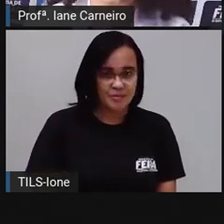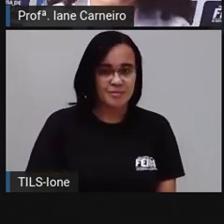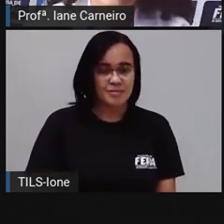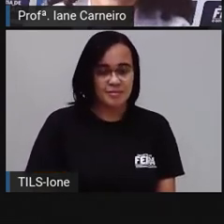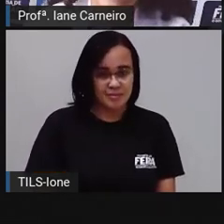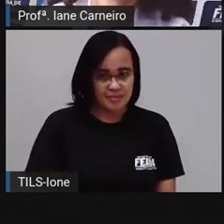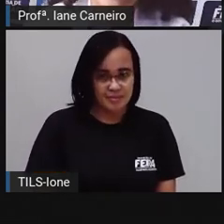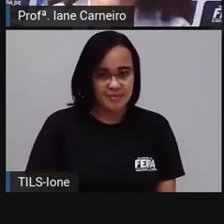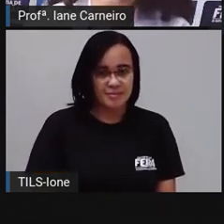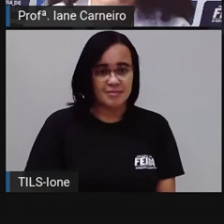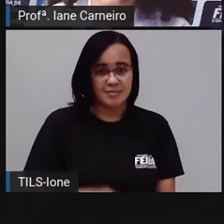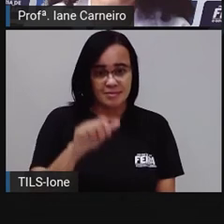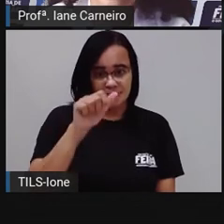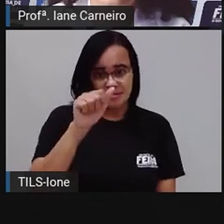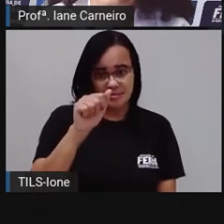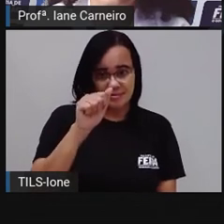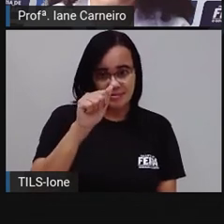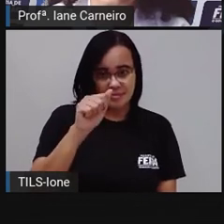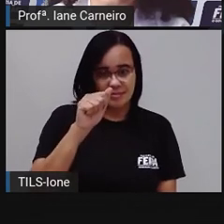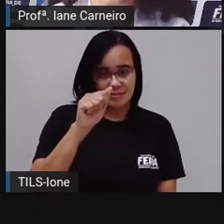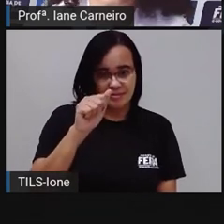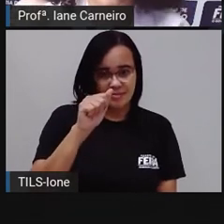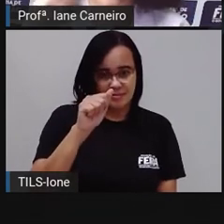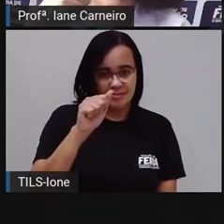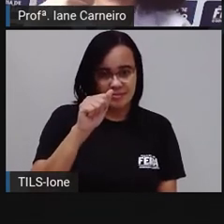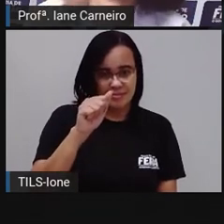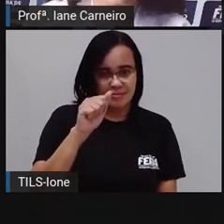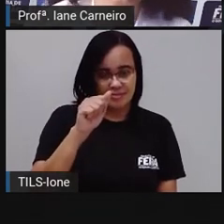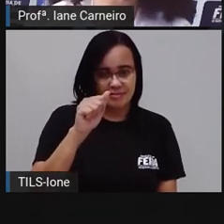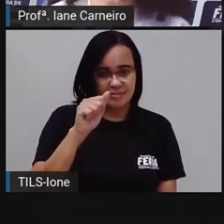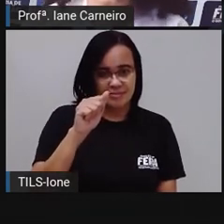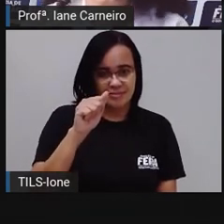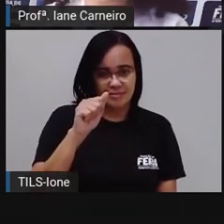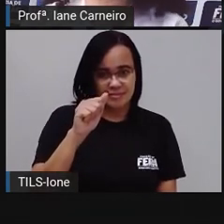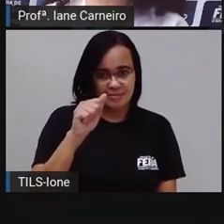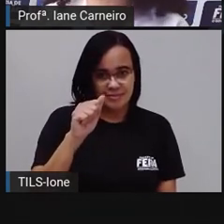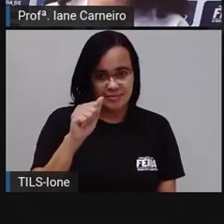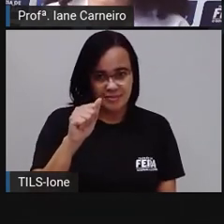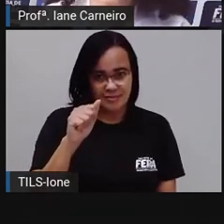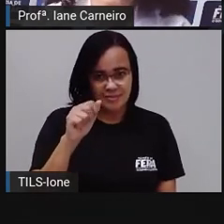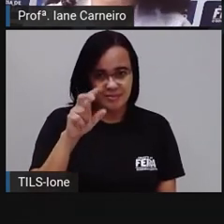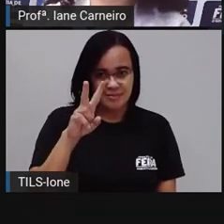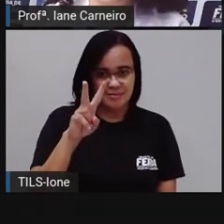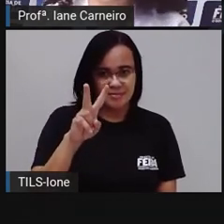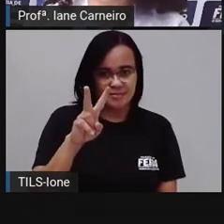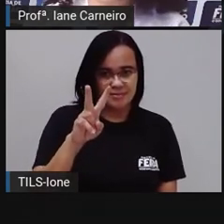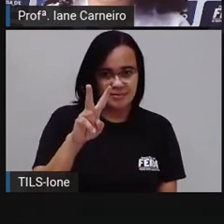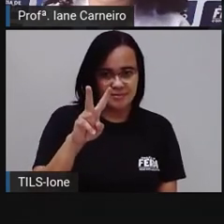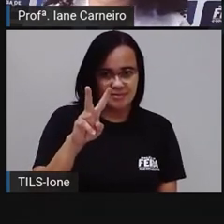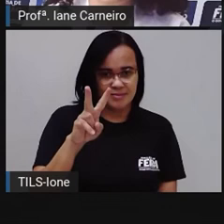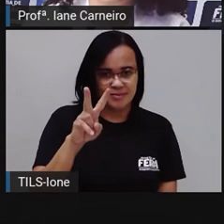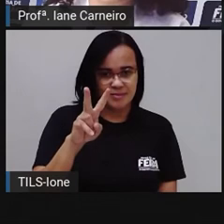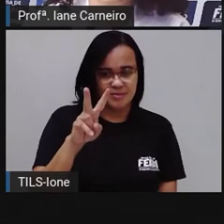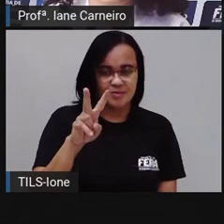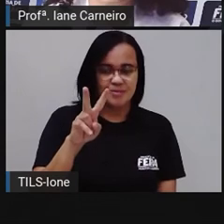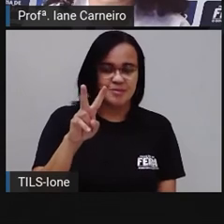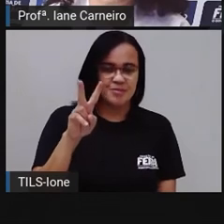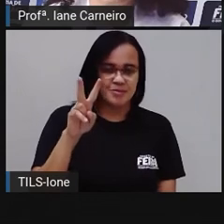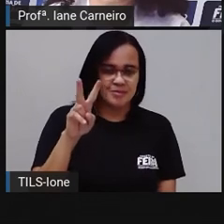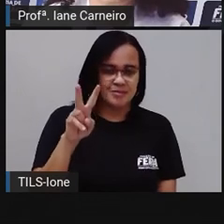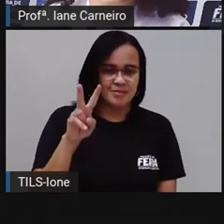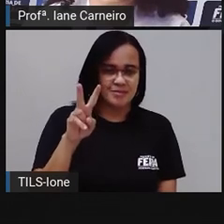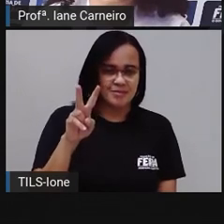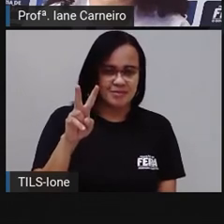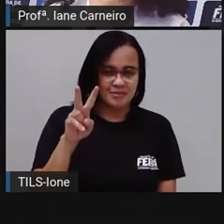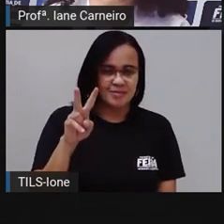Ó, a, já tem um a aqui, ó. Certo. Vô. Como é que a escreve o vô? Ó,